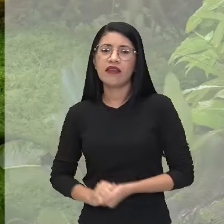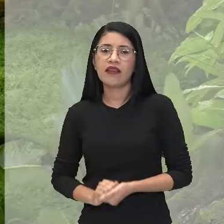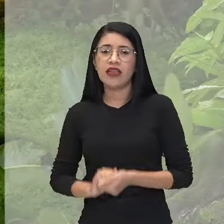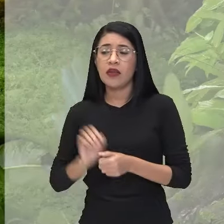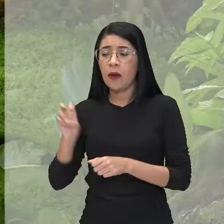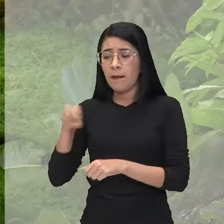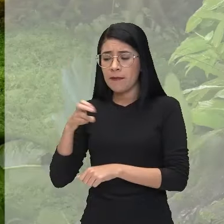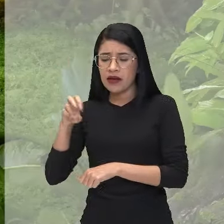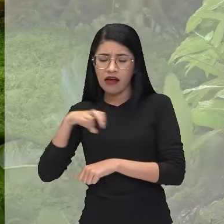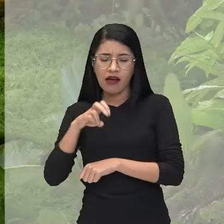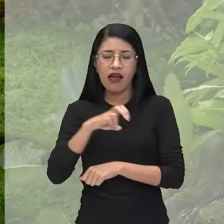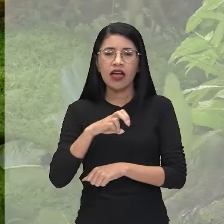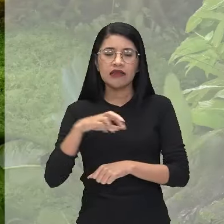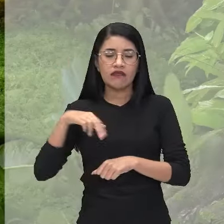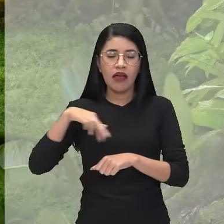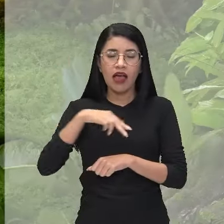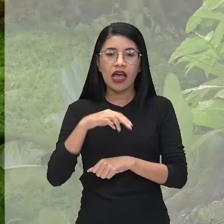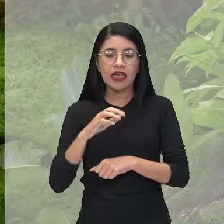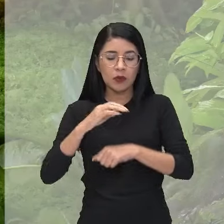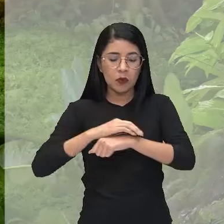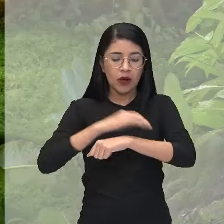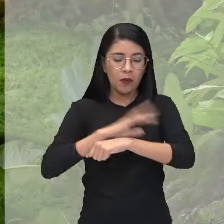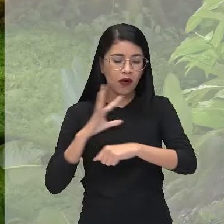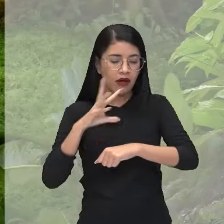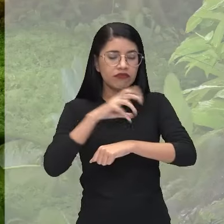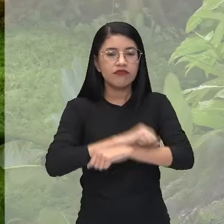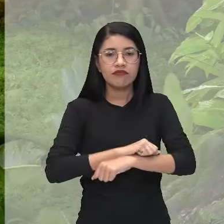cobra que não anda, não engole sapo.